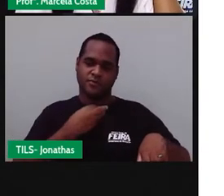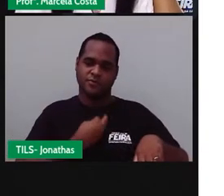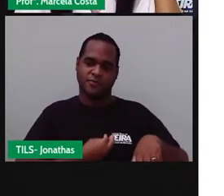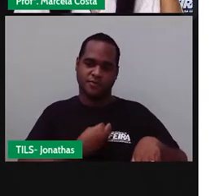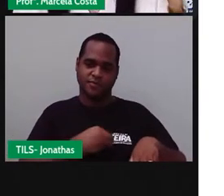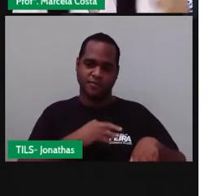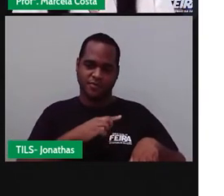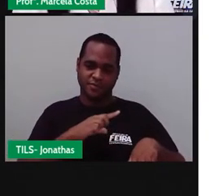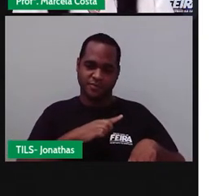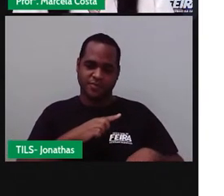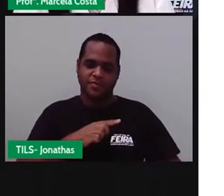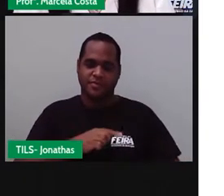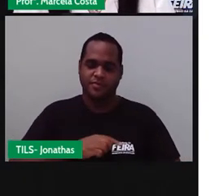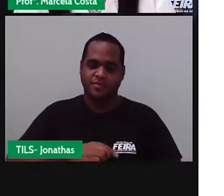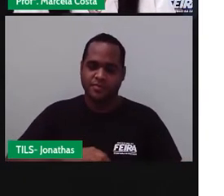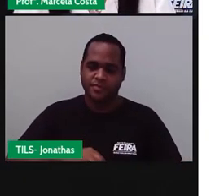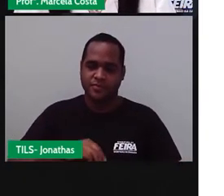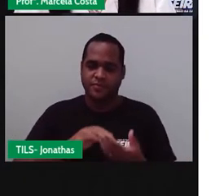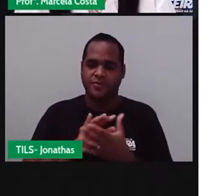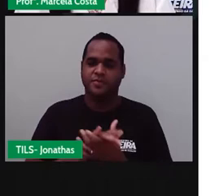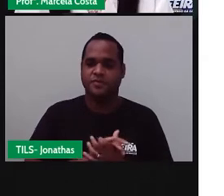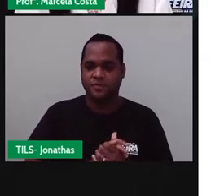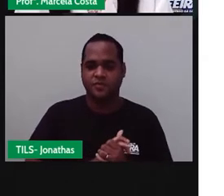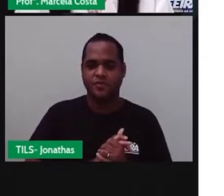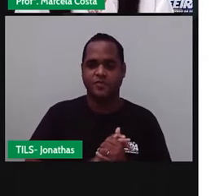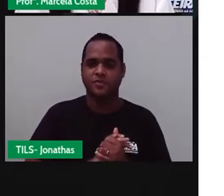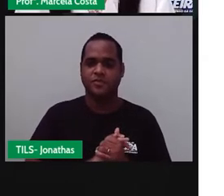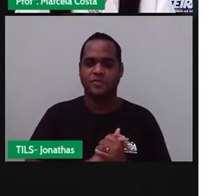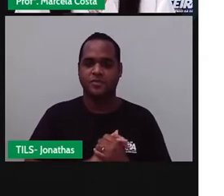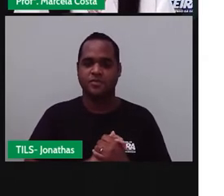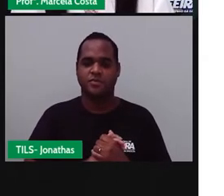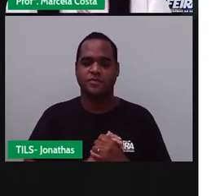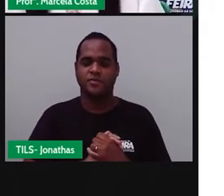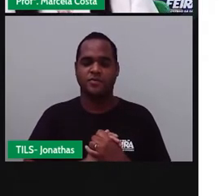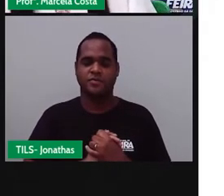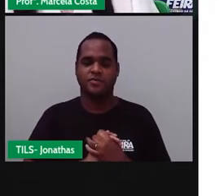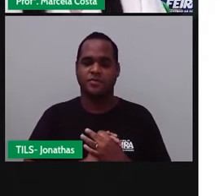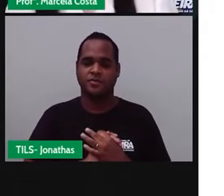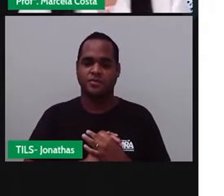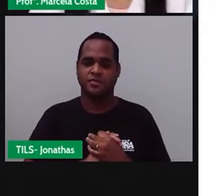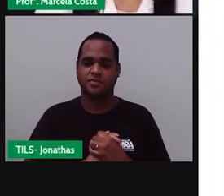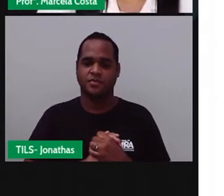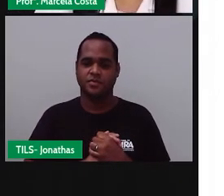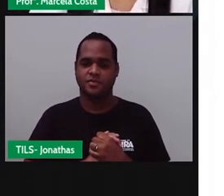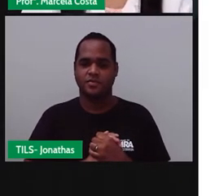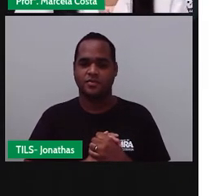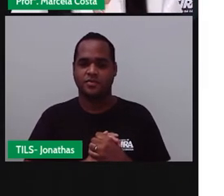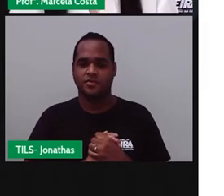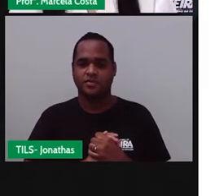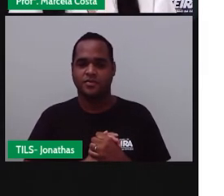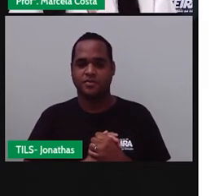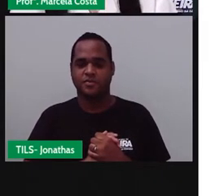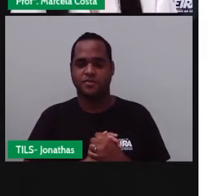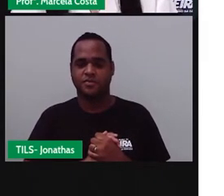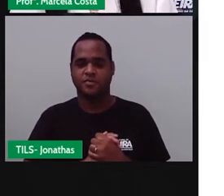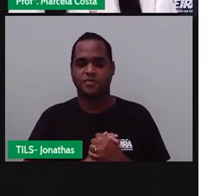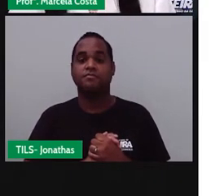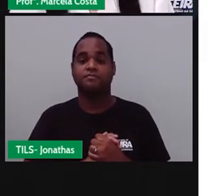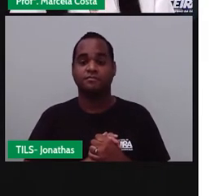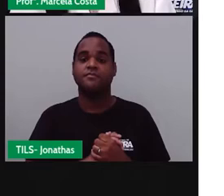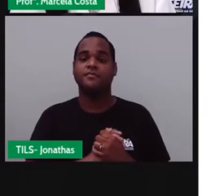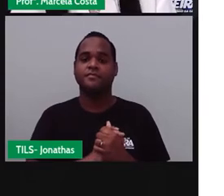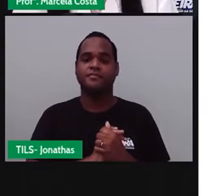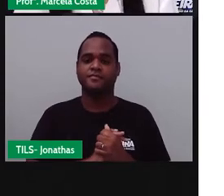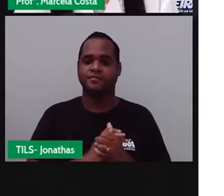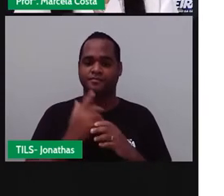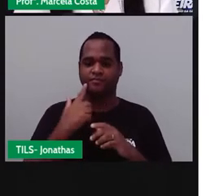uma dança típica aí, lá da região